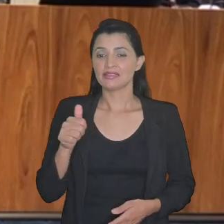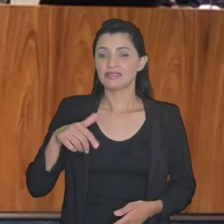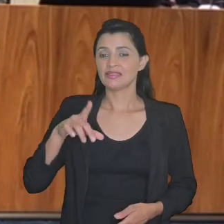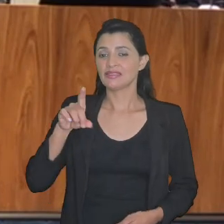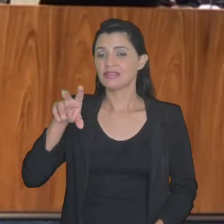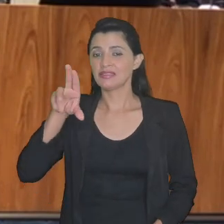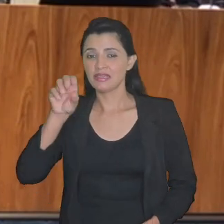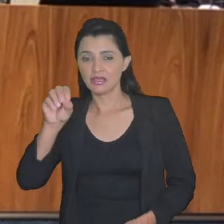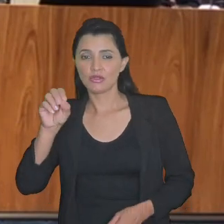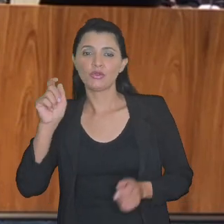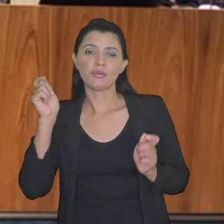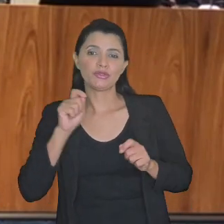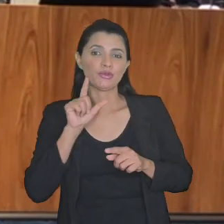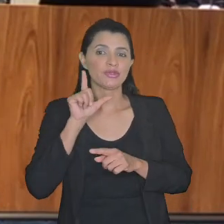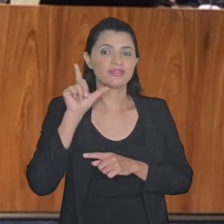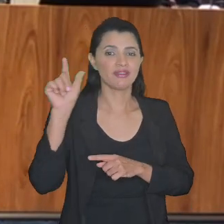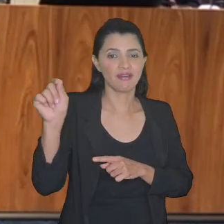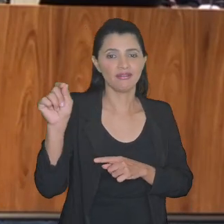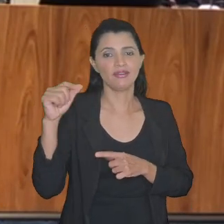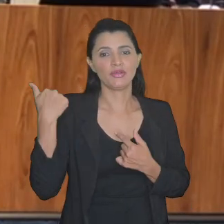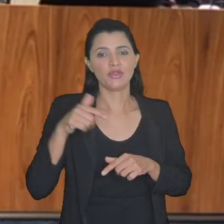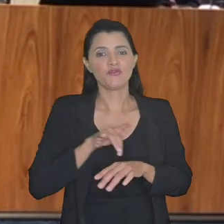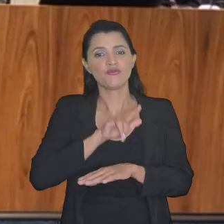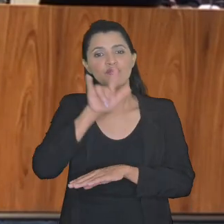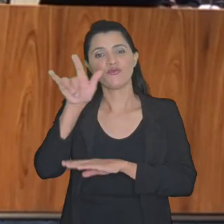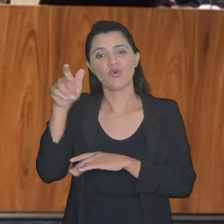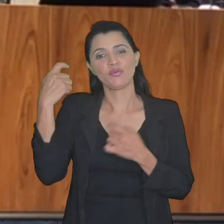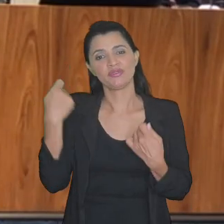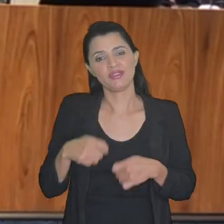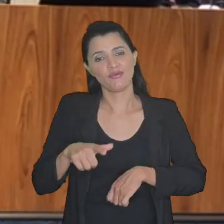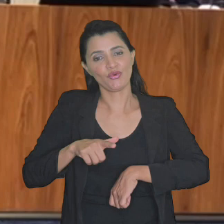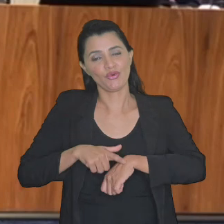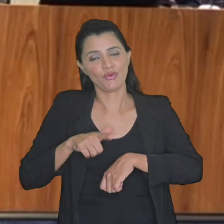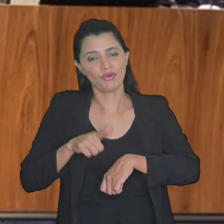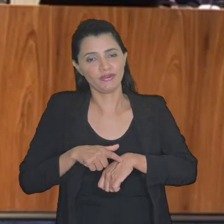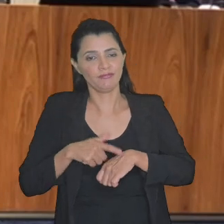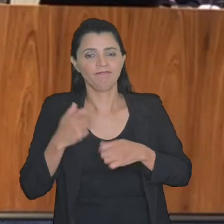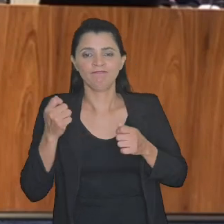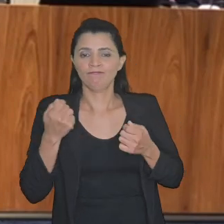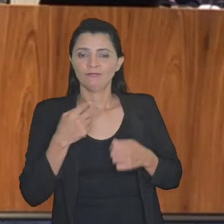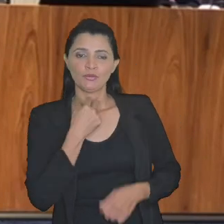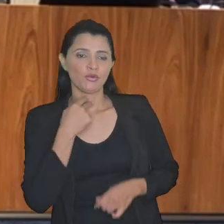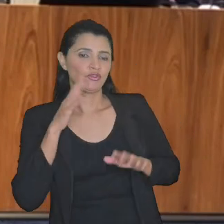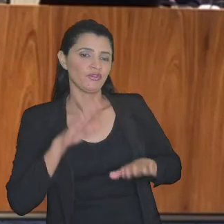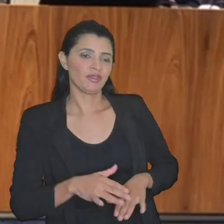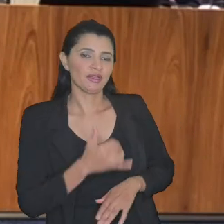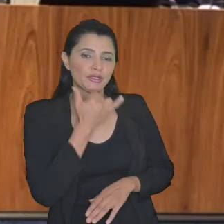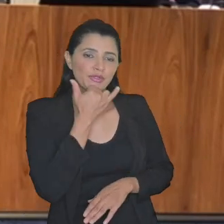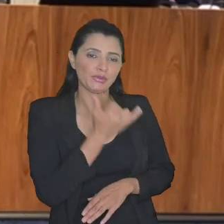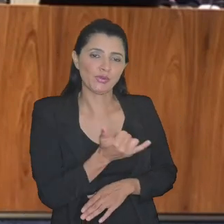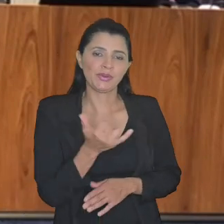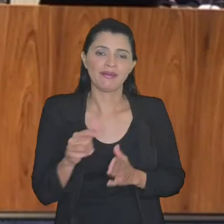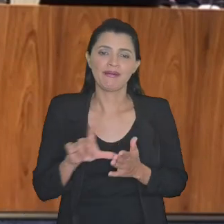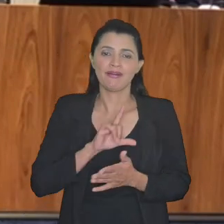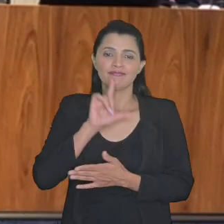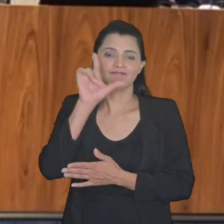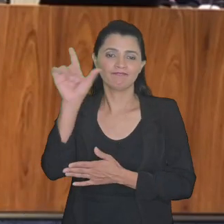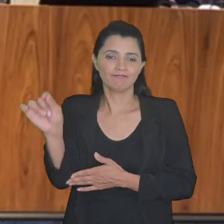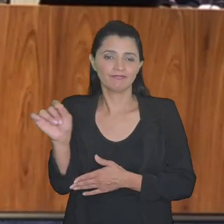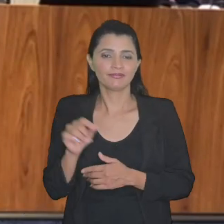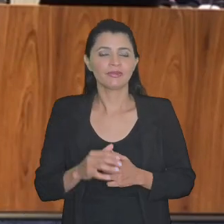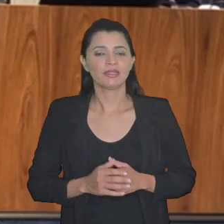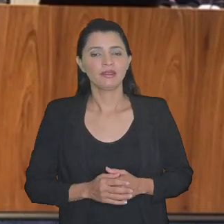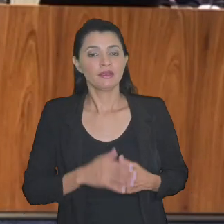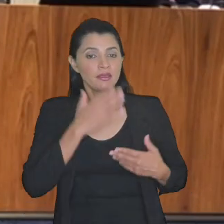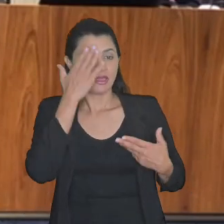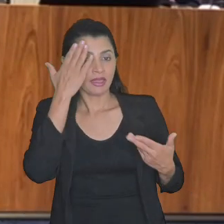doutor Sandro Serpa que precisou sair em função do voo que ele teria que pegar ele se desculpou de ter que sair um